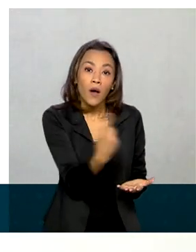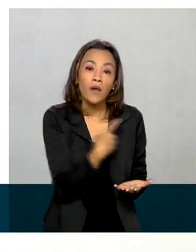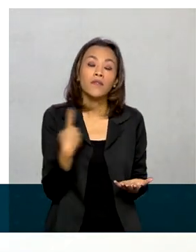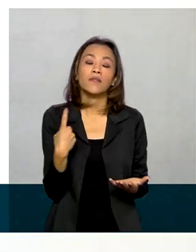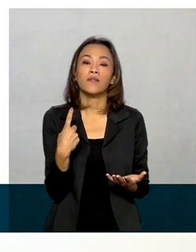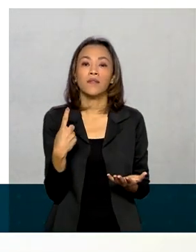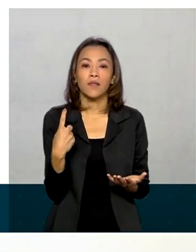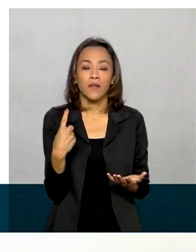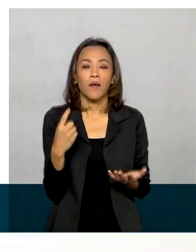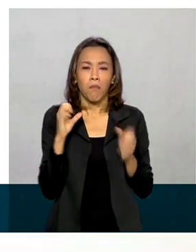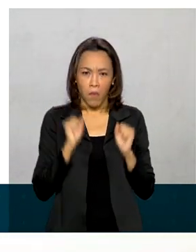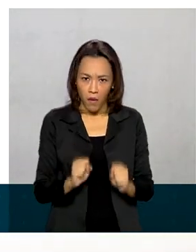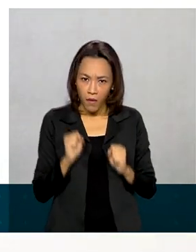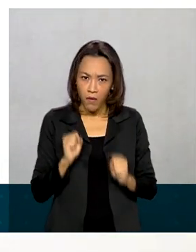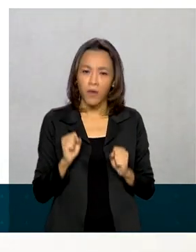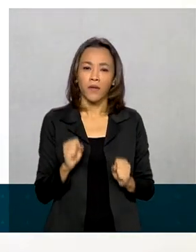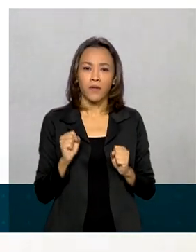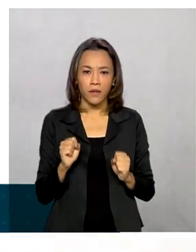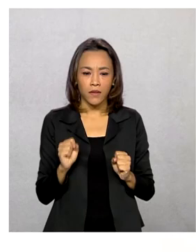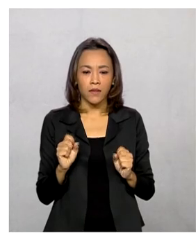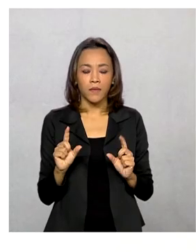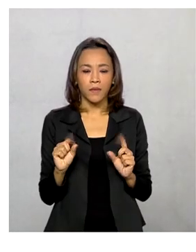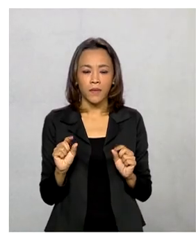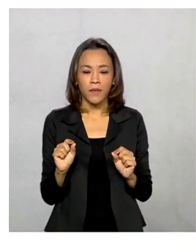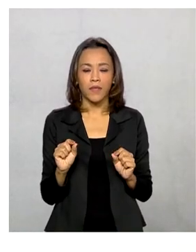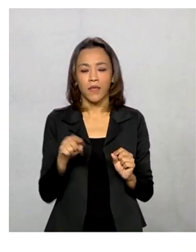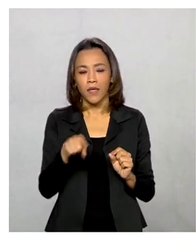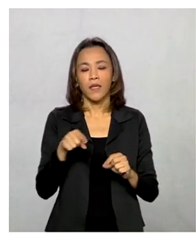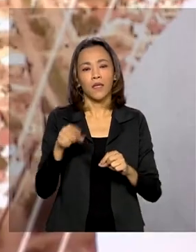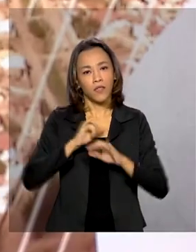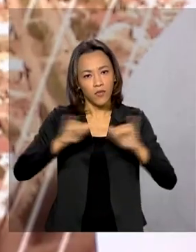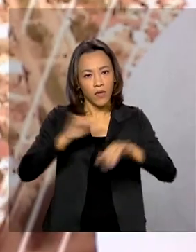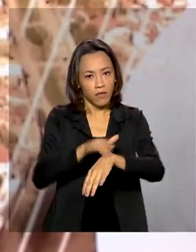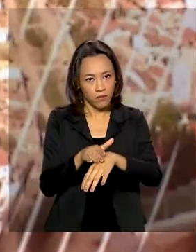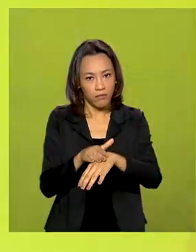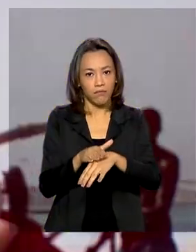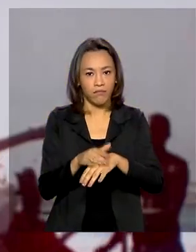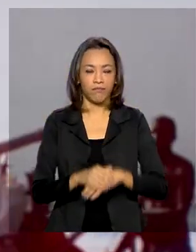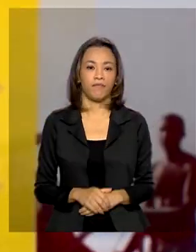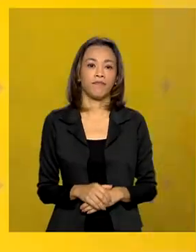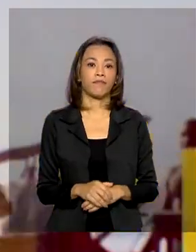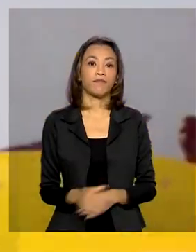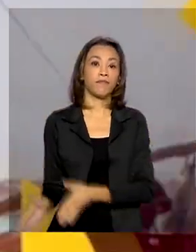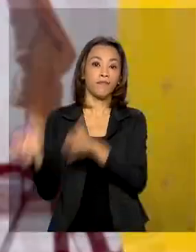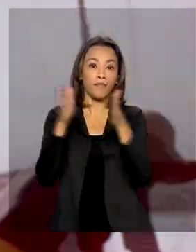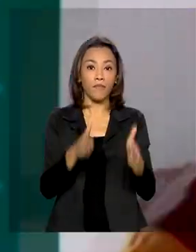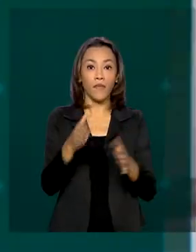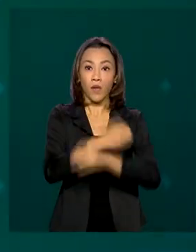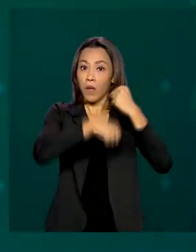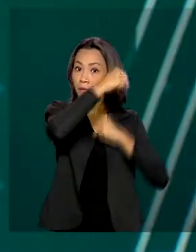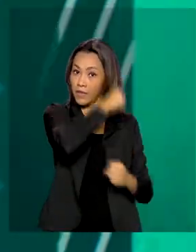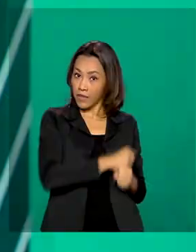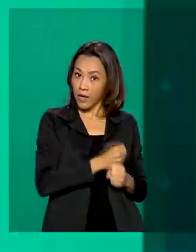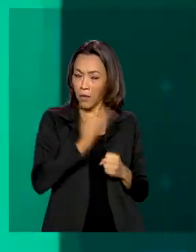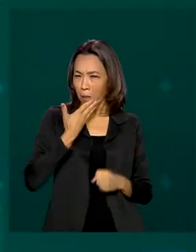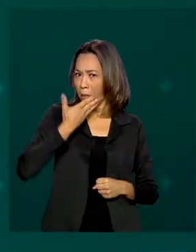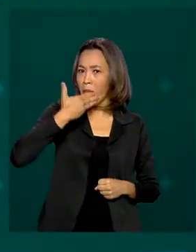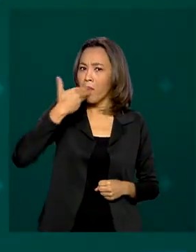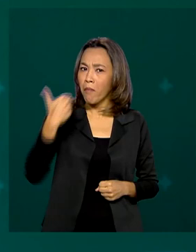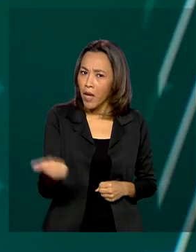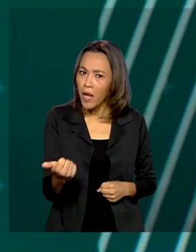possa ir para as mídias sociais falar mais ou para a ranceníase. O ano passado registrou o melhor